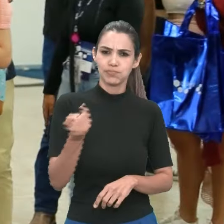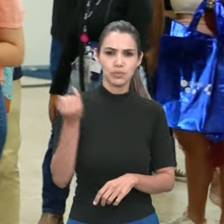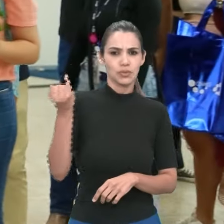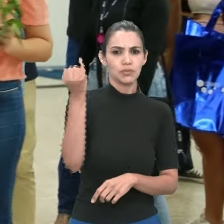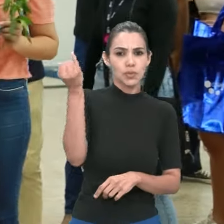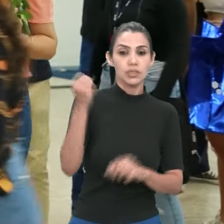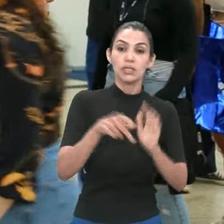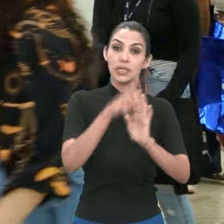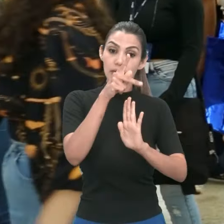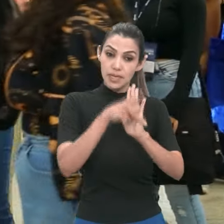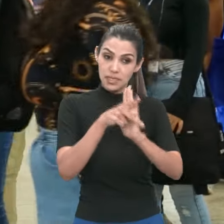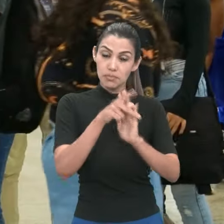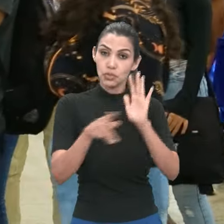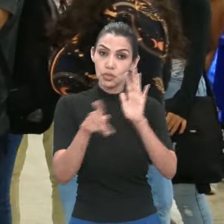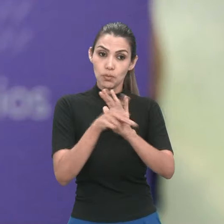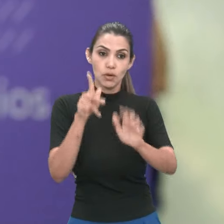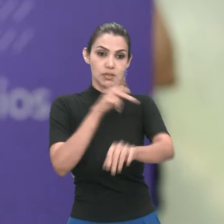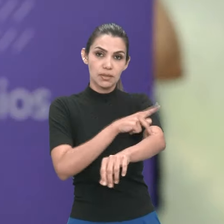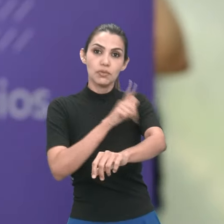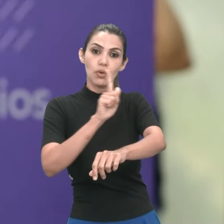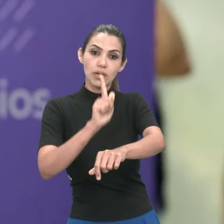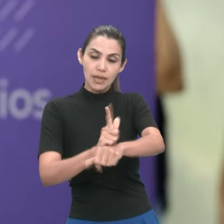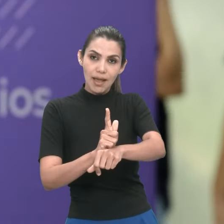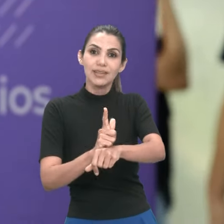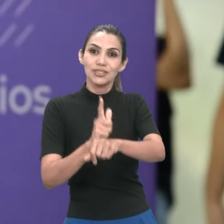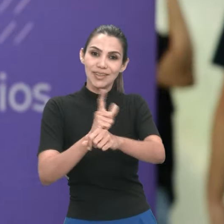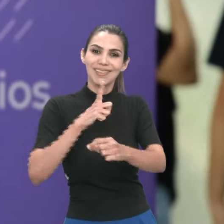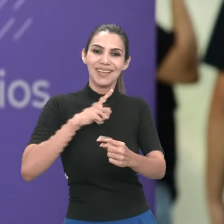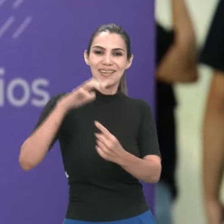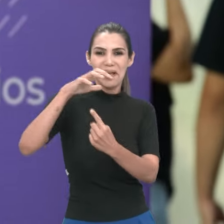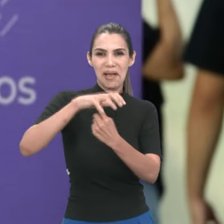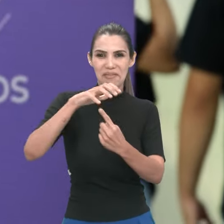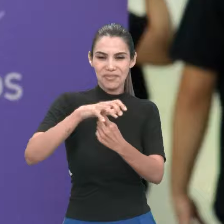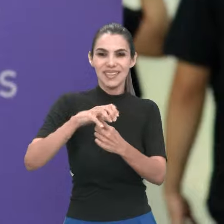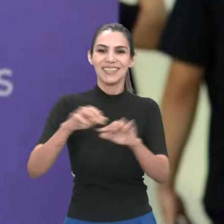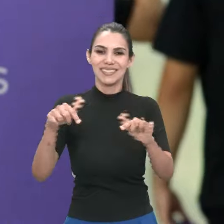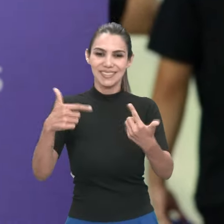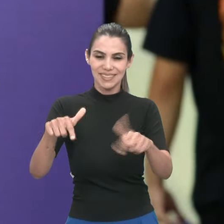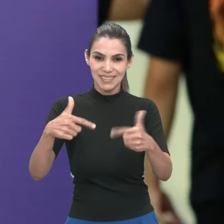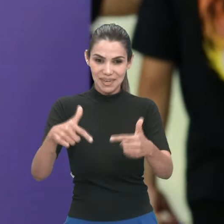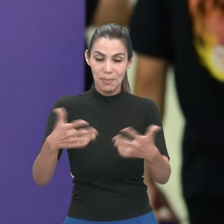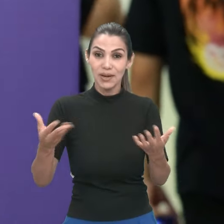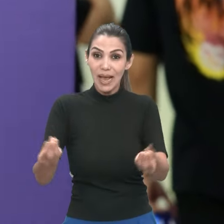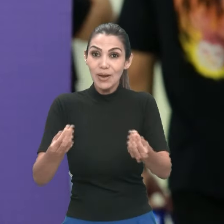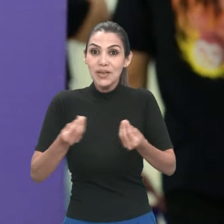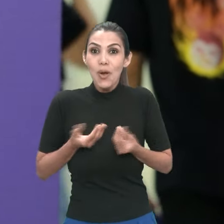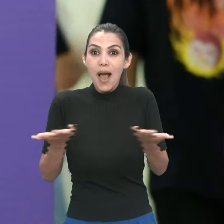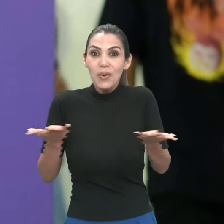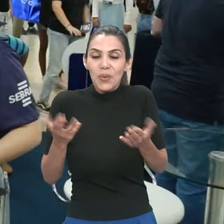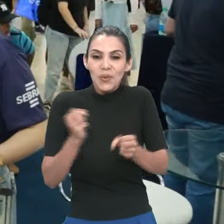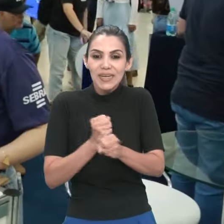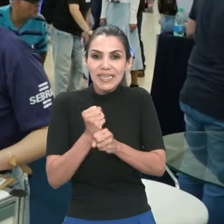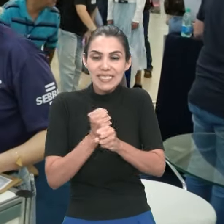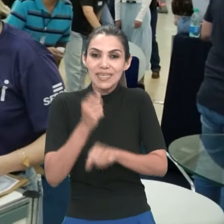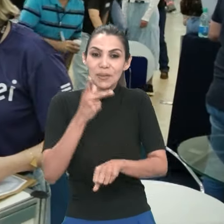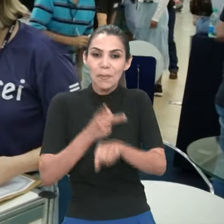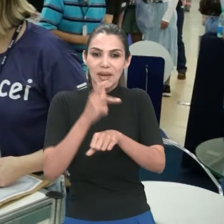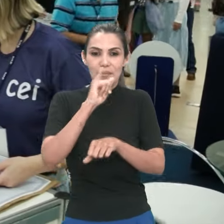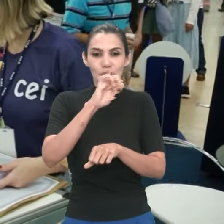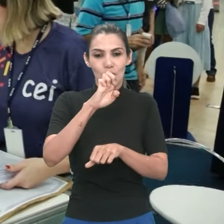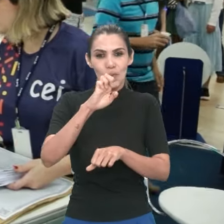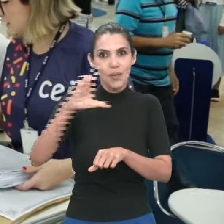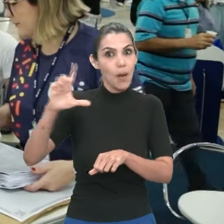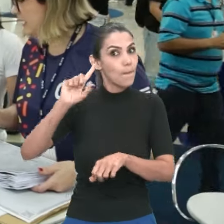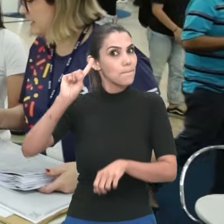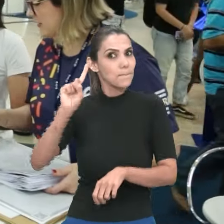E é um projeto da Prograde, a Feira de Carreiras, que a gente ganhou este ano como um projeto inovador, do Prêmio IEL, o primeiro lugar.